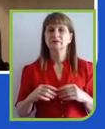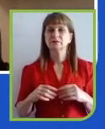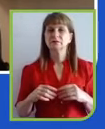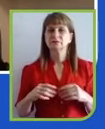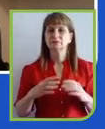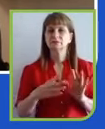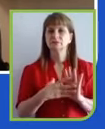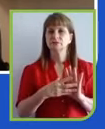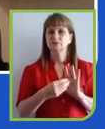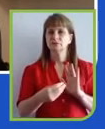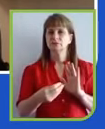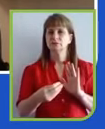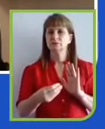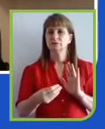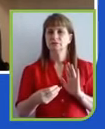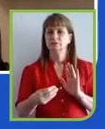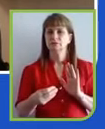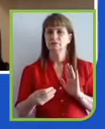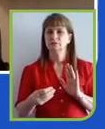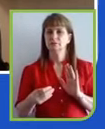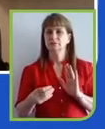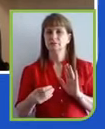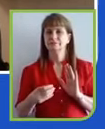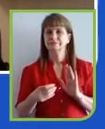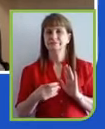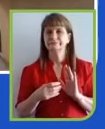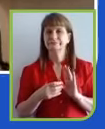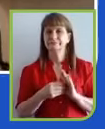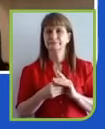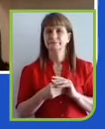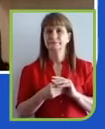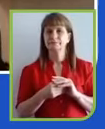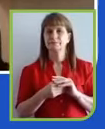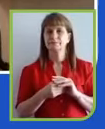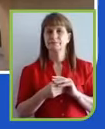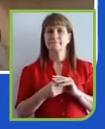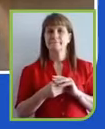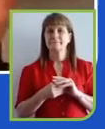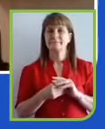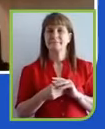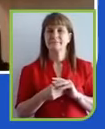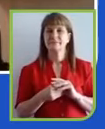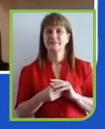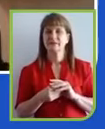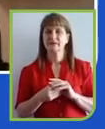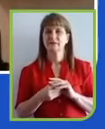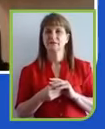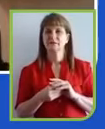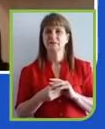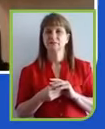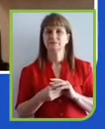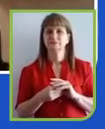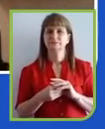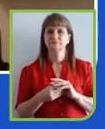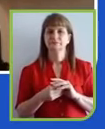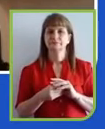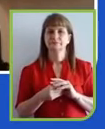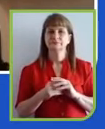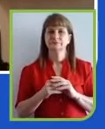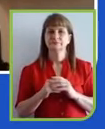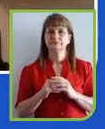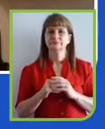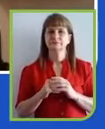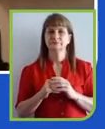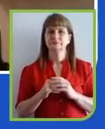seja, sem individualizar dados conseguia ter mapas de calor de onde esses fluxos estavam ocorrendo e, portanto,